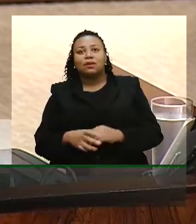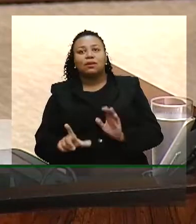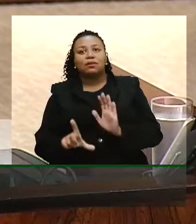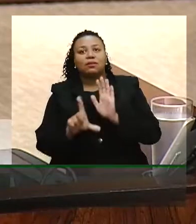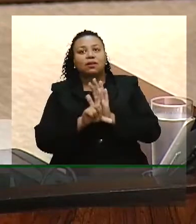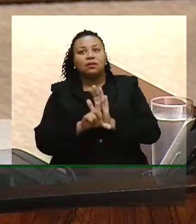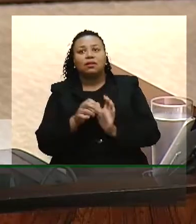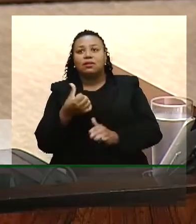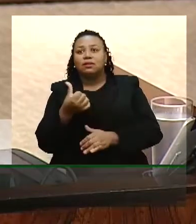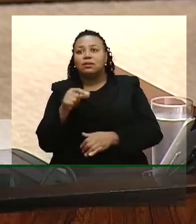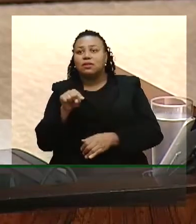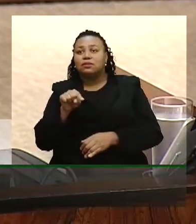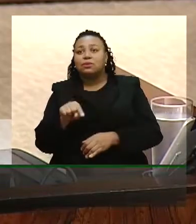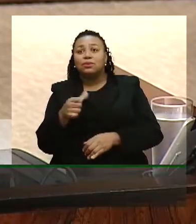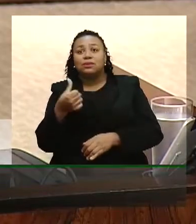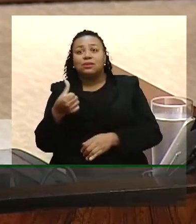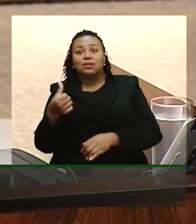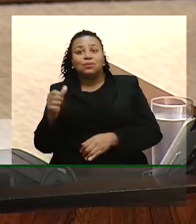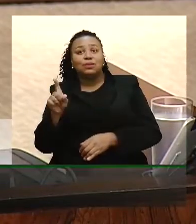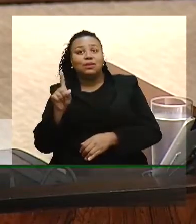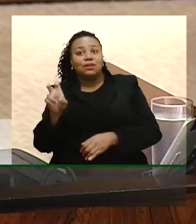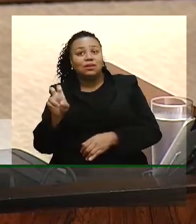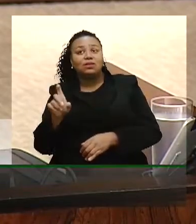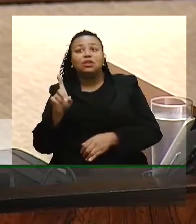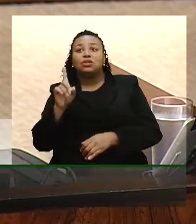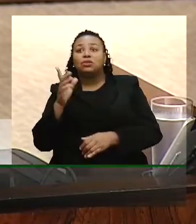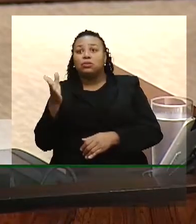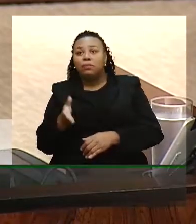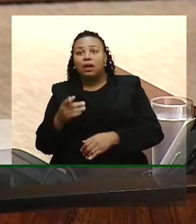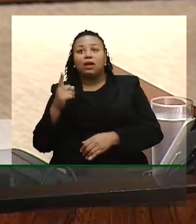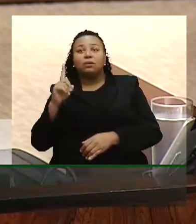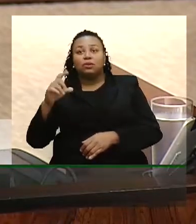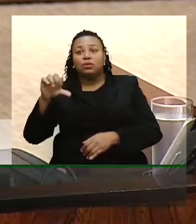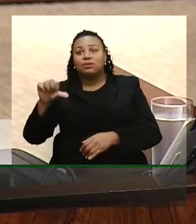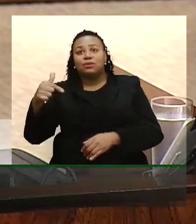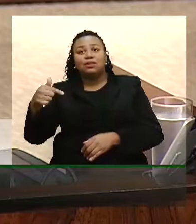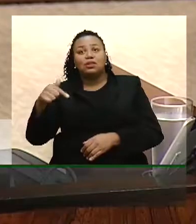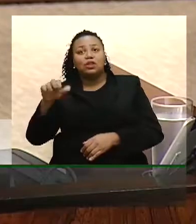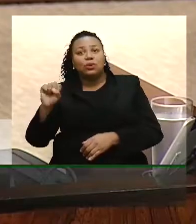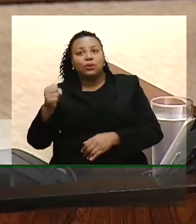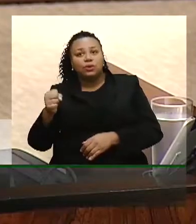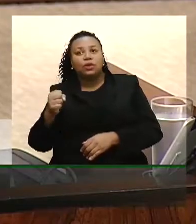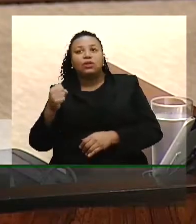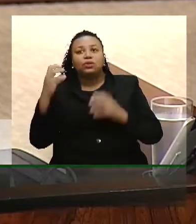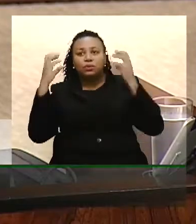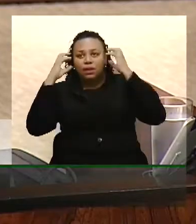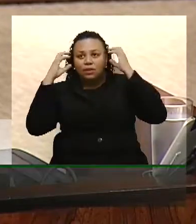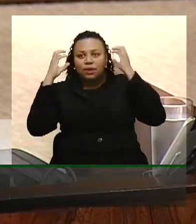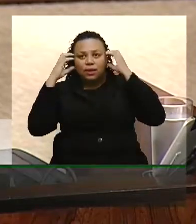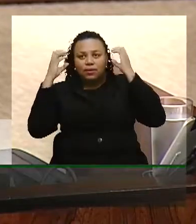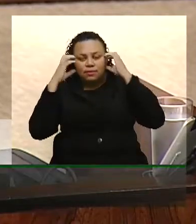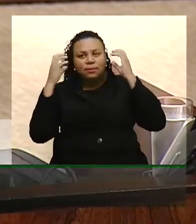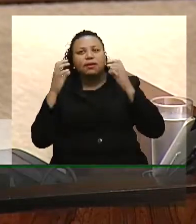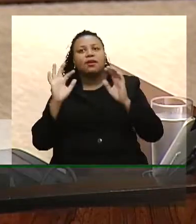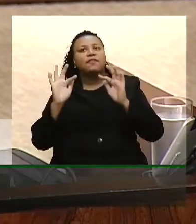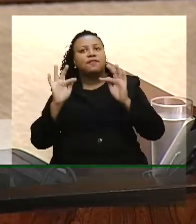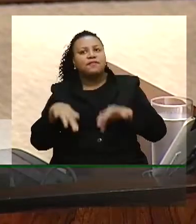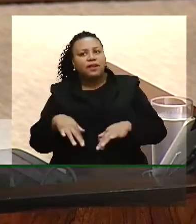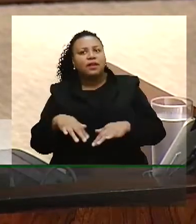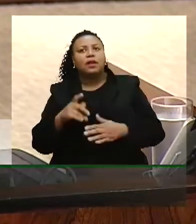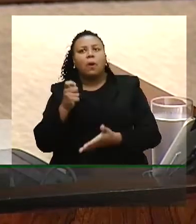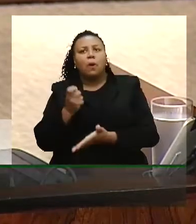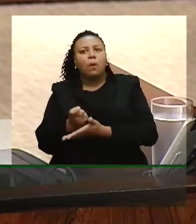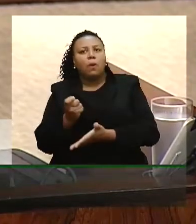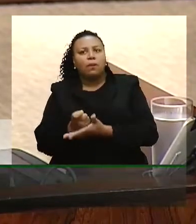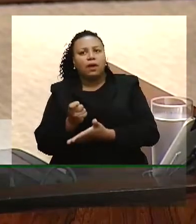Lei nº.615, de 1978, dos radialistas. Extinguindo a